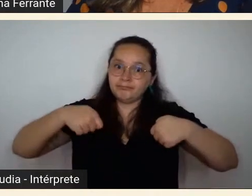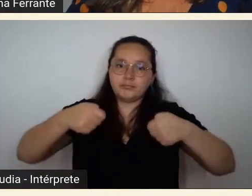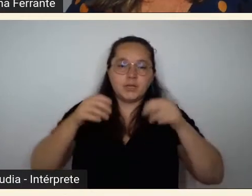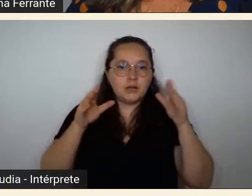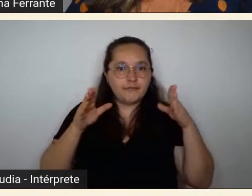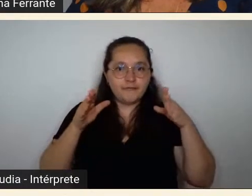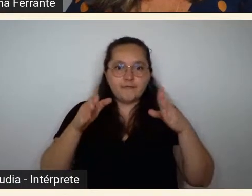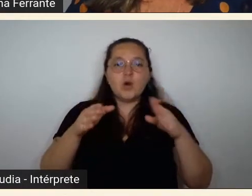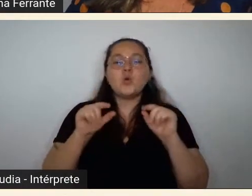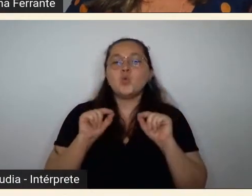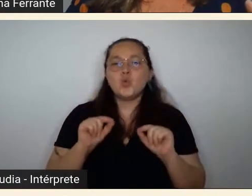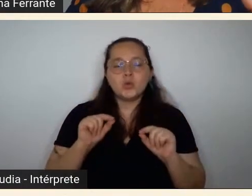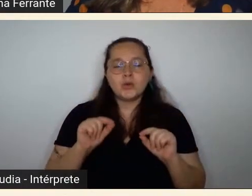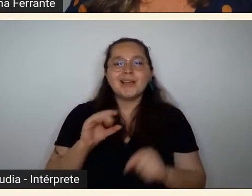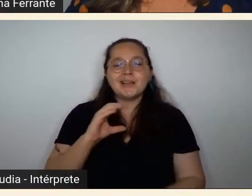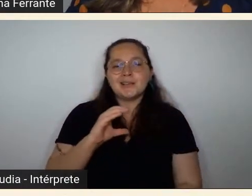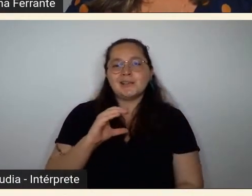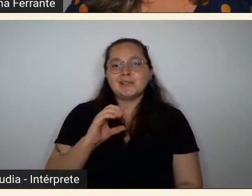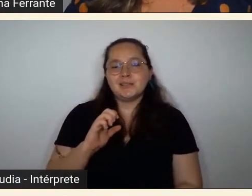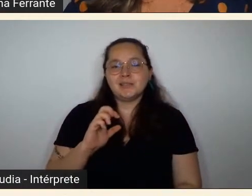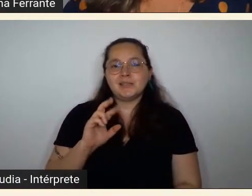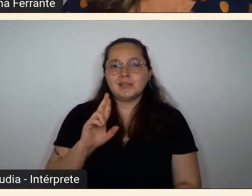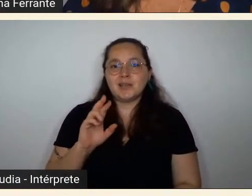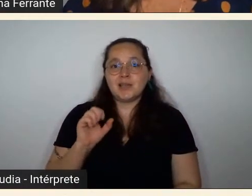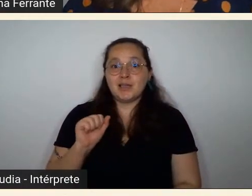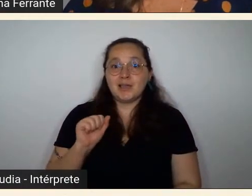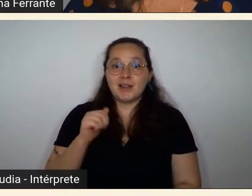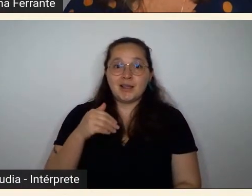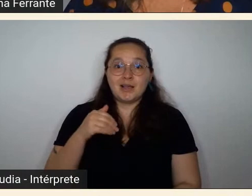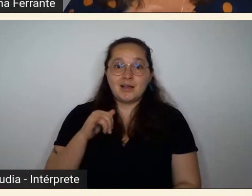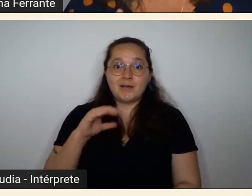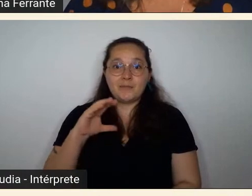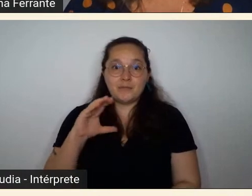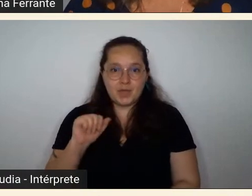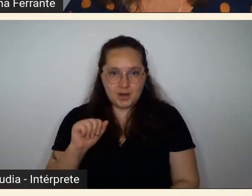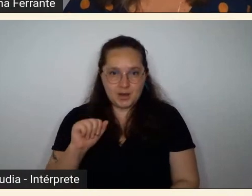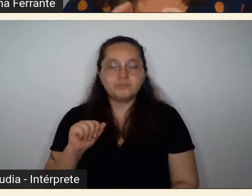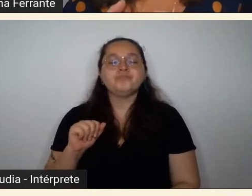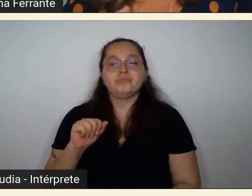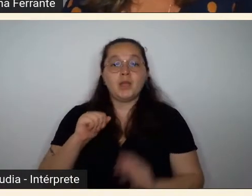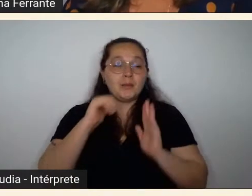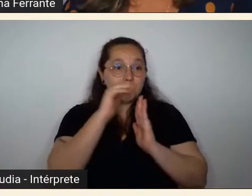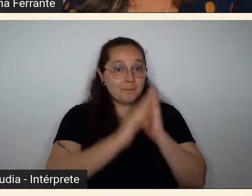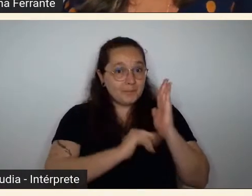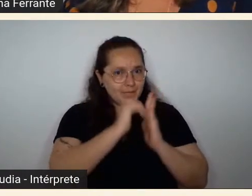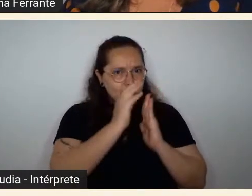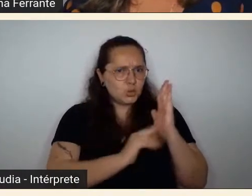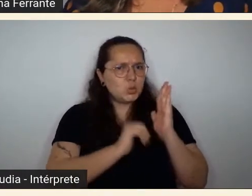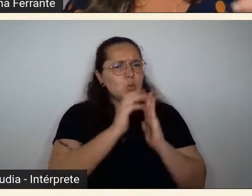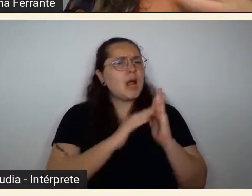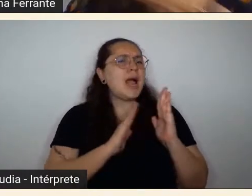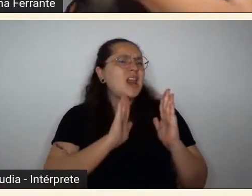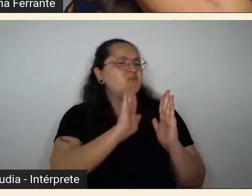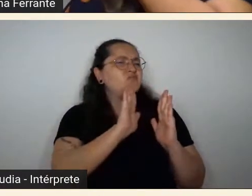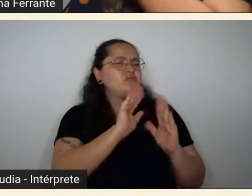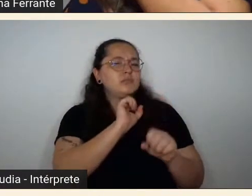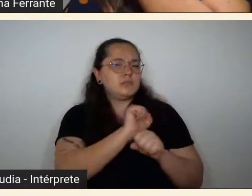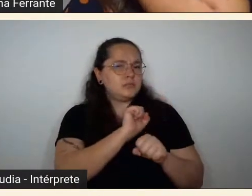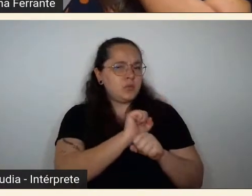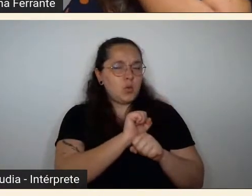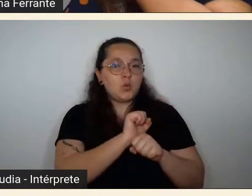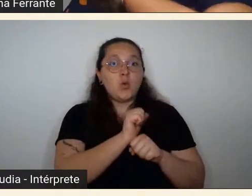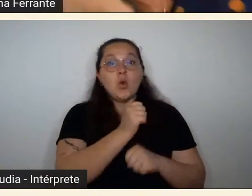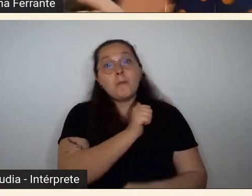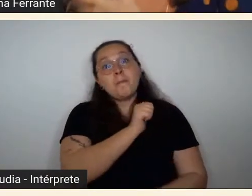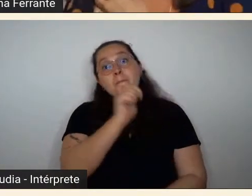ceramista então ela se afasta um pouco da pintura então ela se volta um pouco mais para a arte decorativa tanto é que as